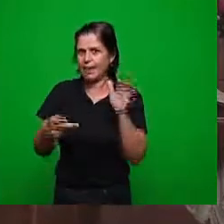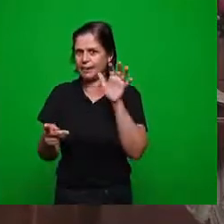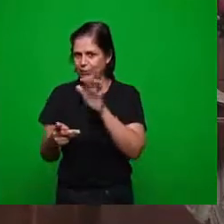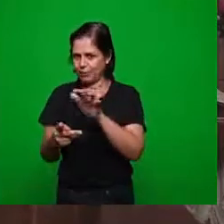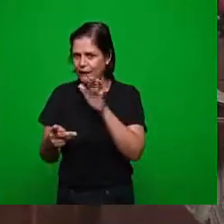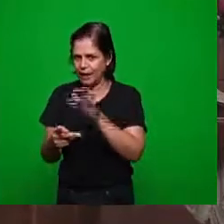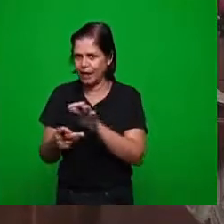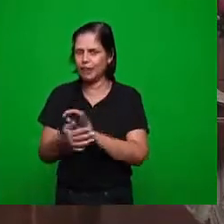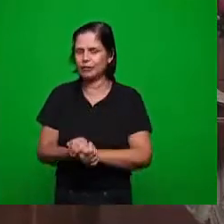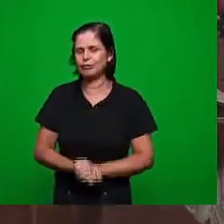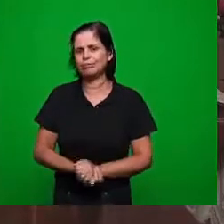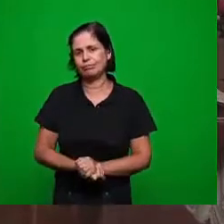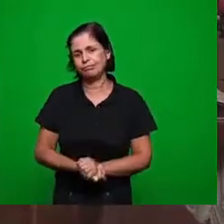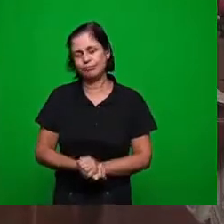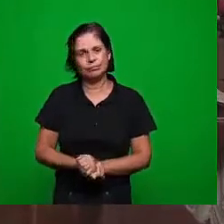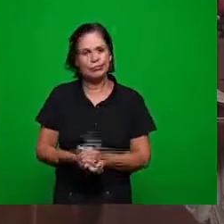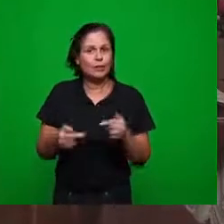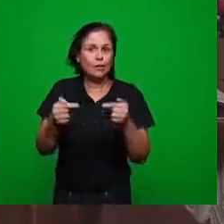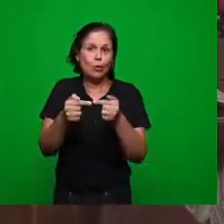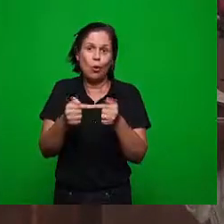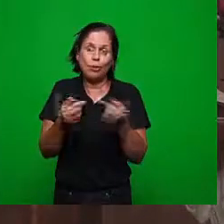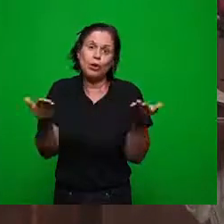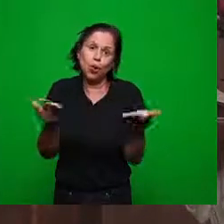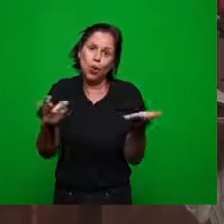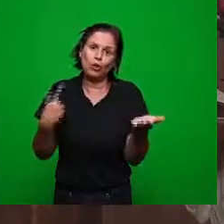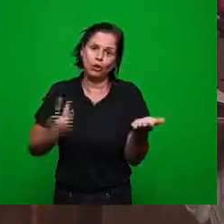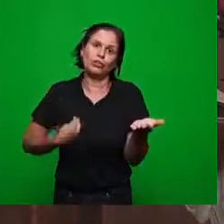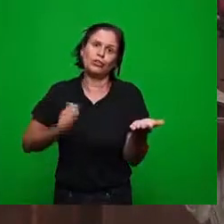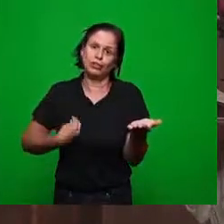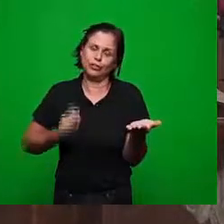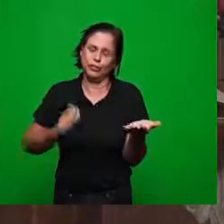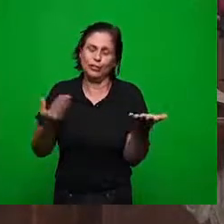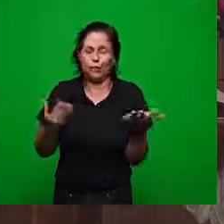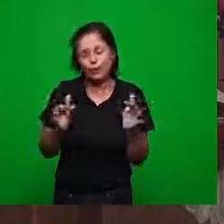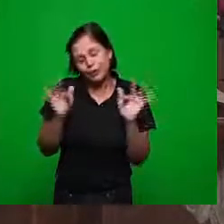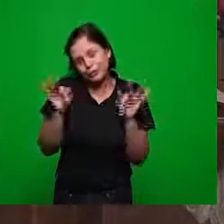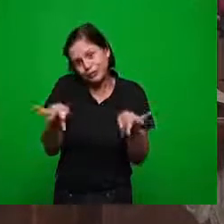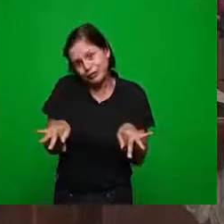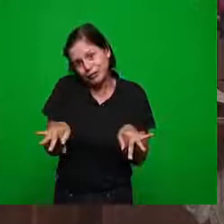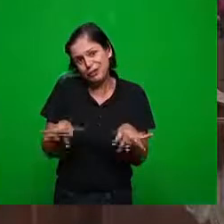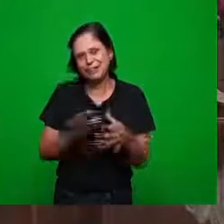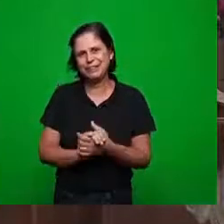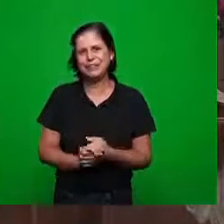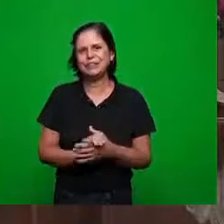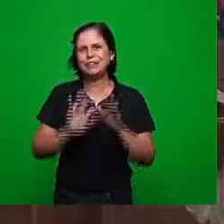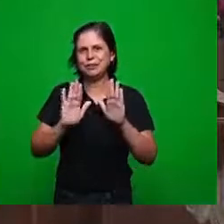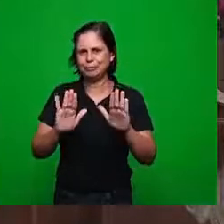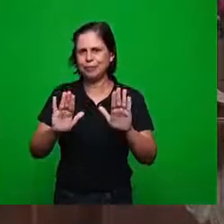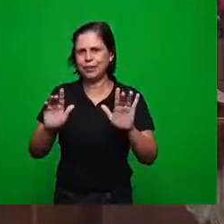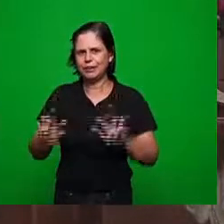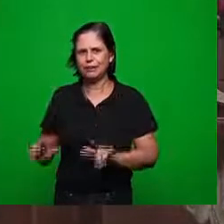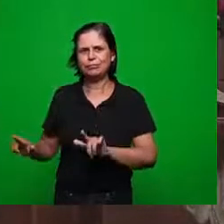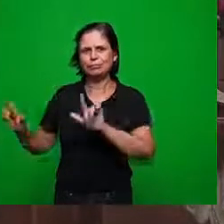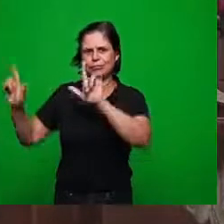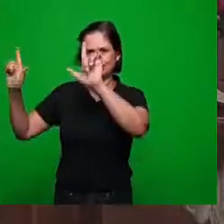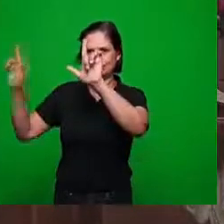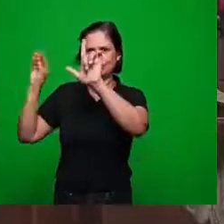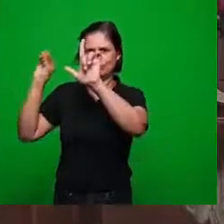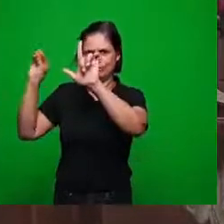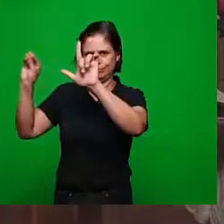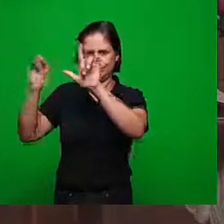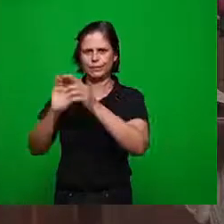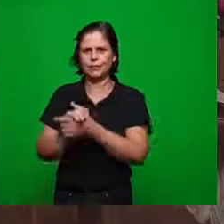evidências para os dias que nós estamos vivendo e agora nós estamos encerrando e vamos colocar naturalmente as